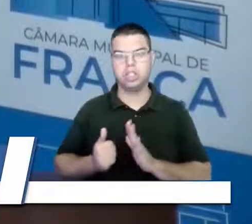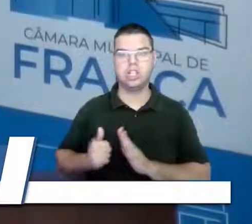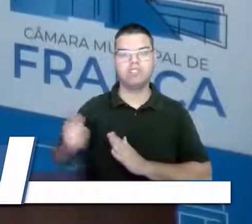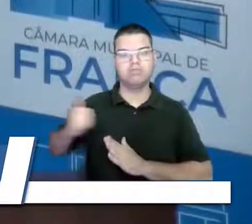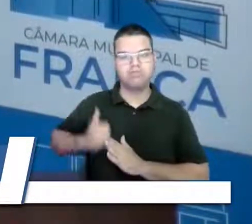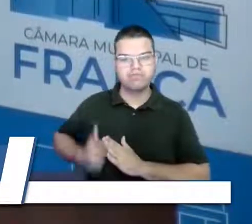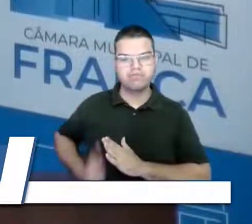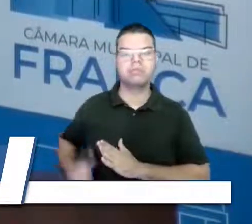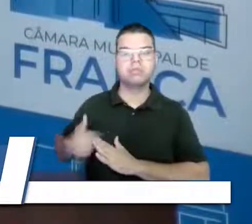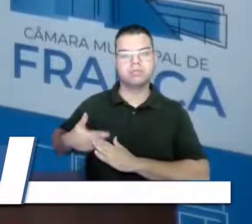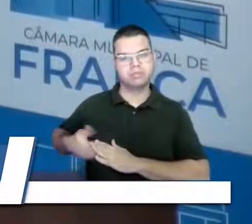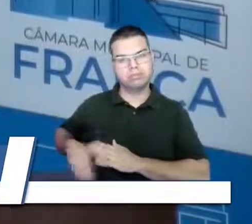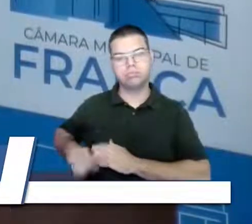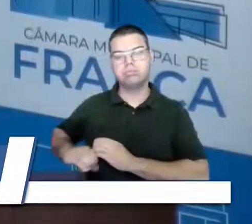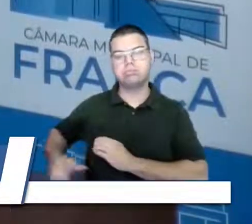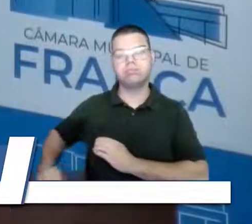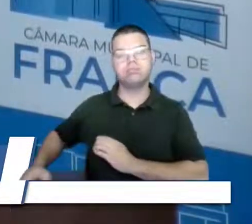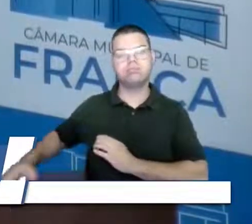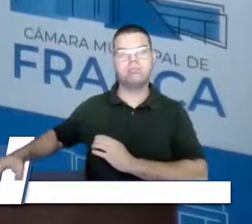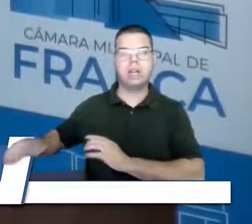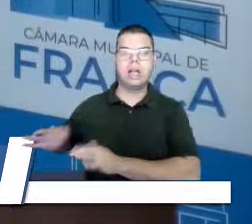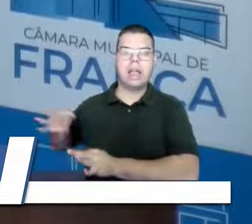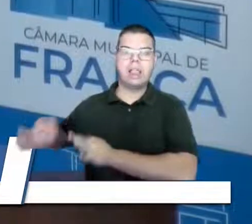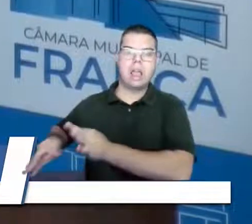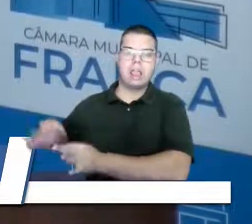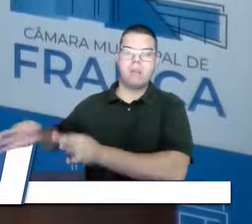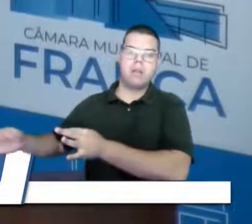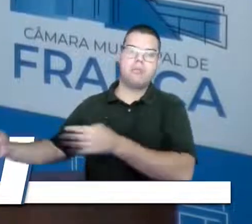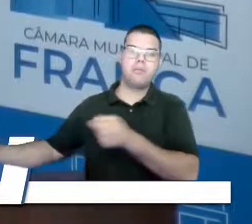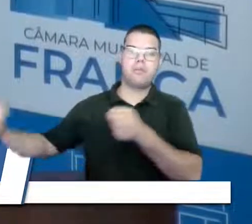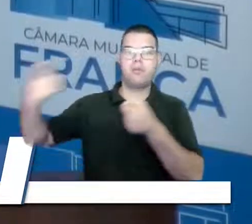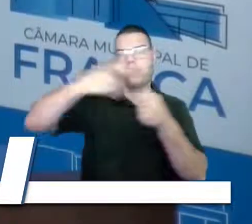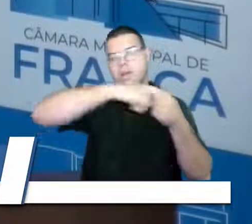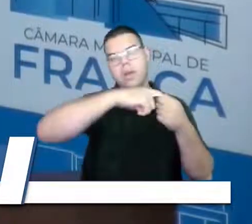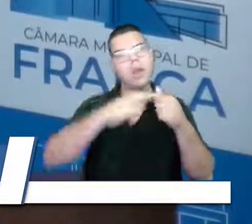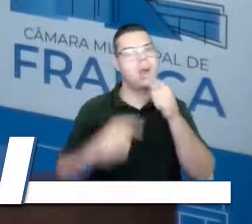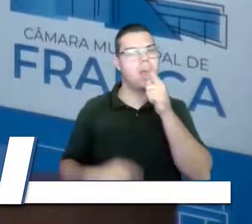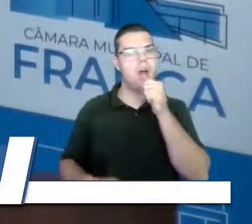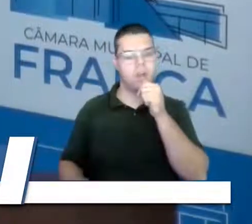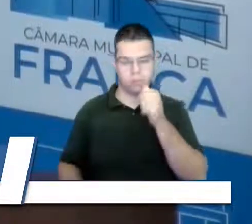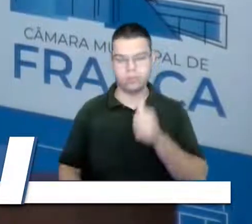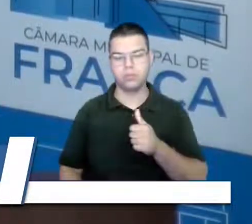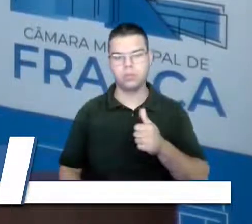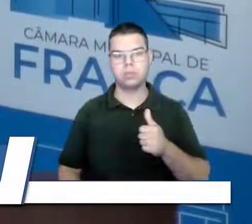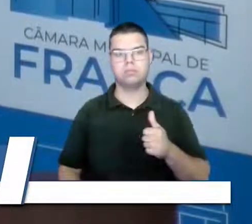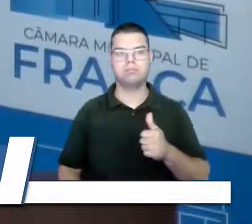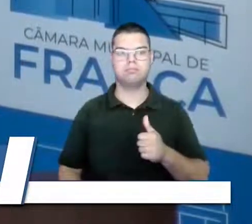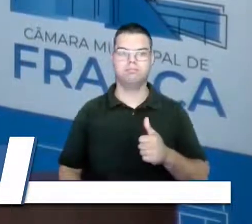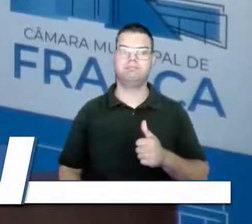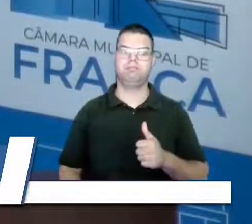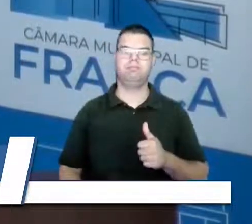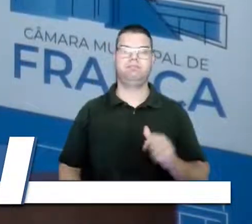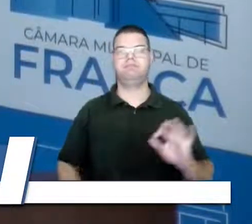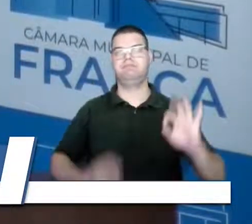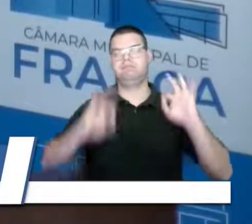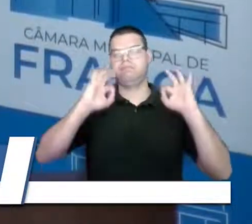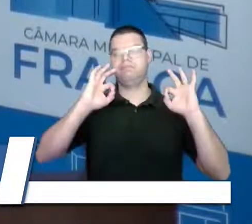levando até a Etes, fazendo tratamento, devolvendo essa água de um patamar aceitável para a natureza.